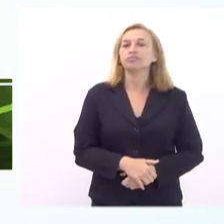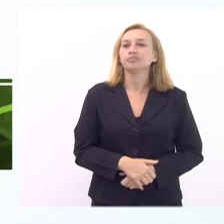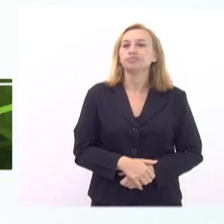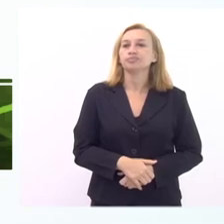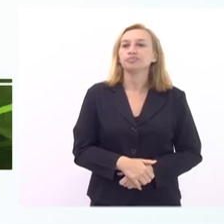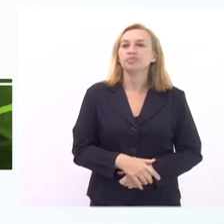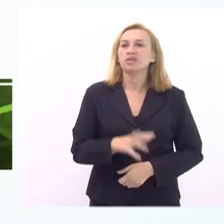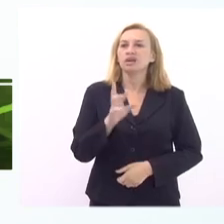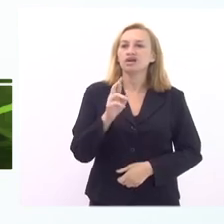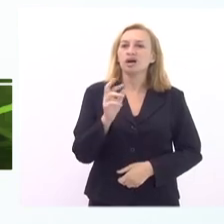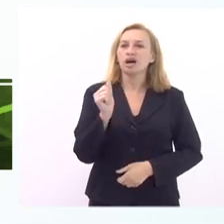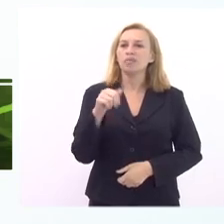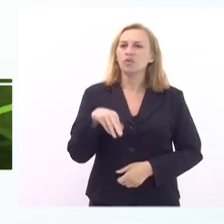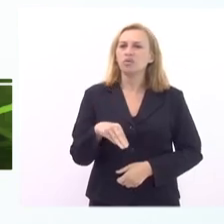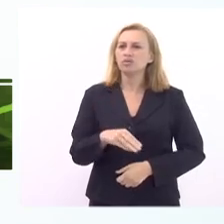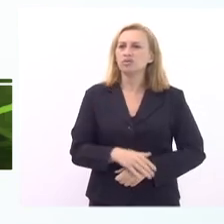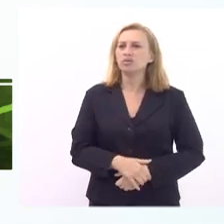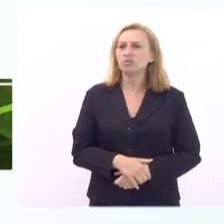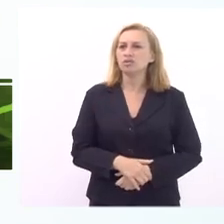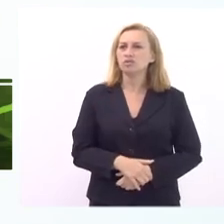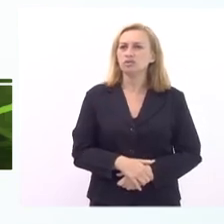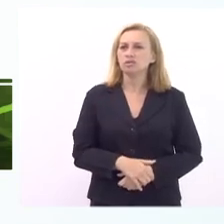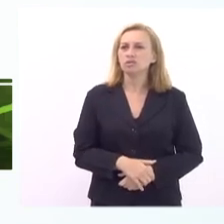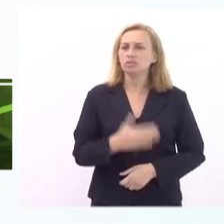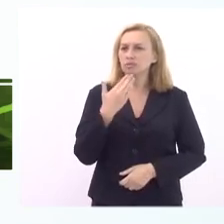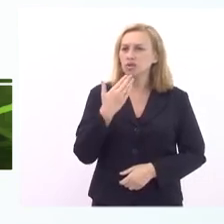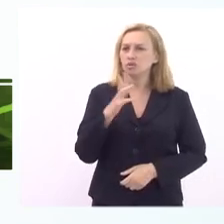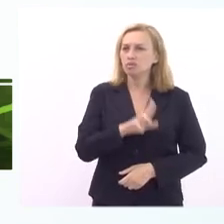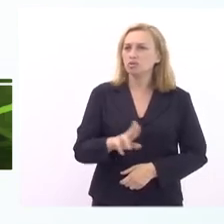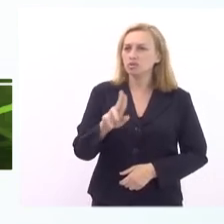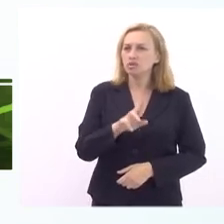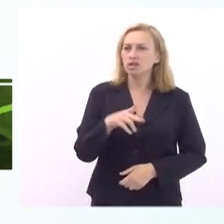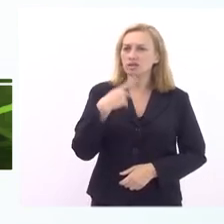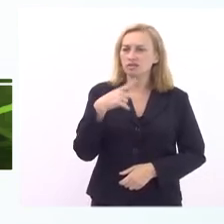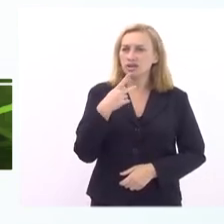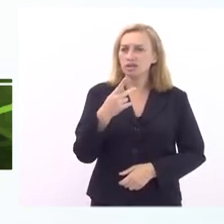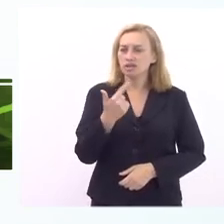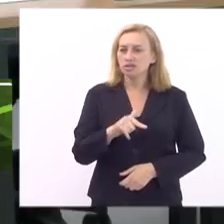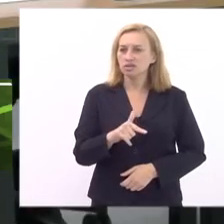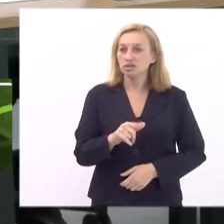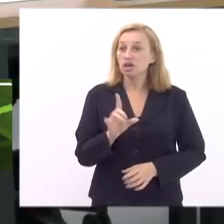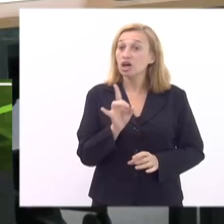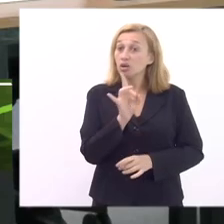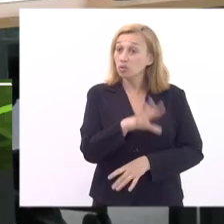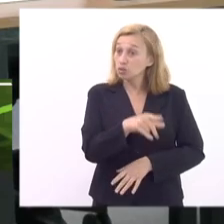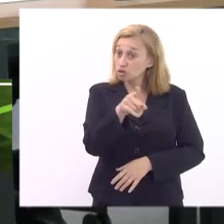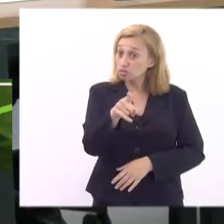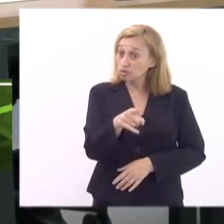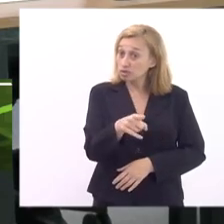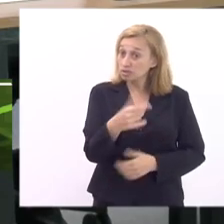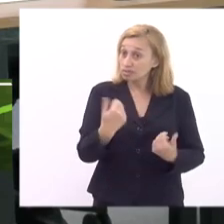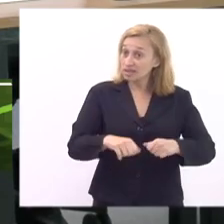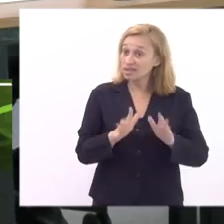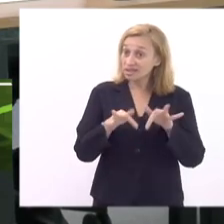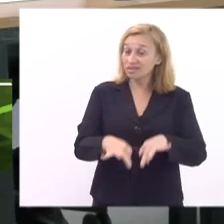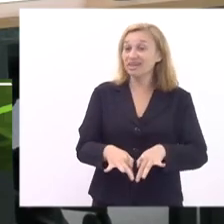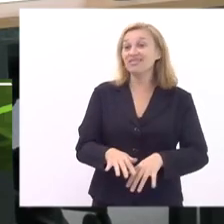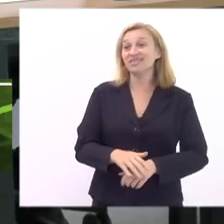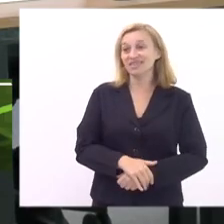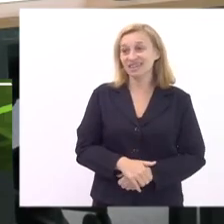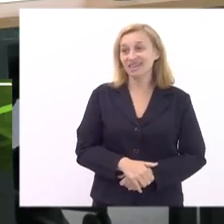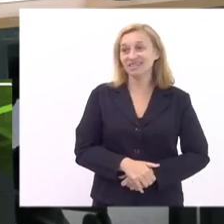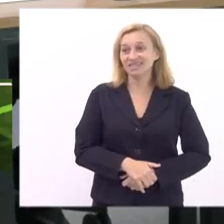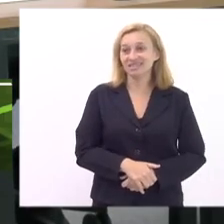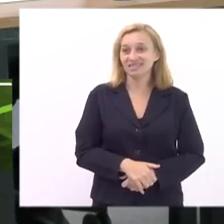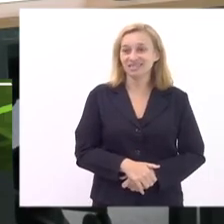o Ramon o Ramon pediu para fazer uso da palavra aqui novamente Ramon é a última vez que a gente precisa encerrar a nossa audiência você